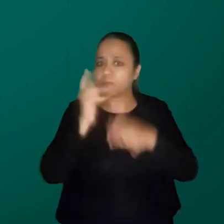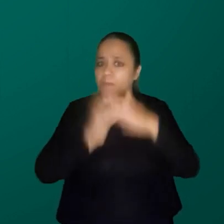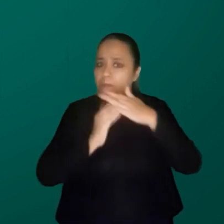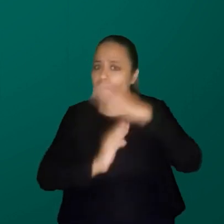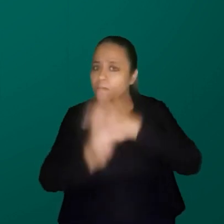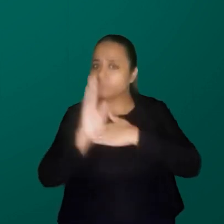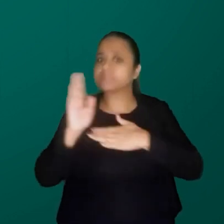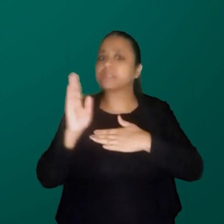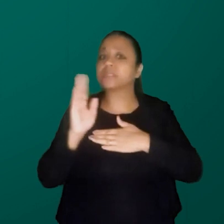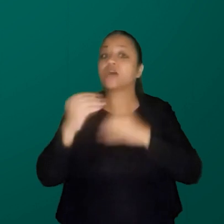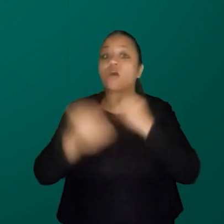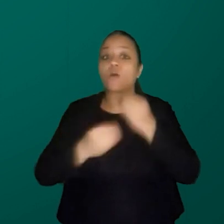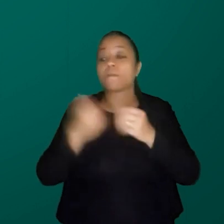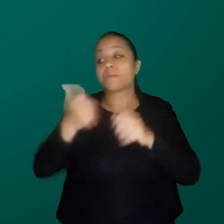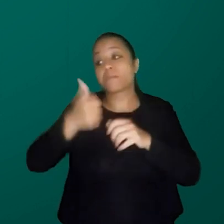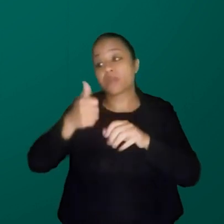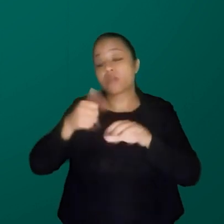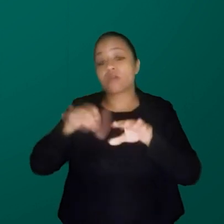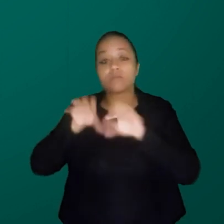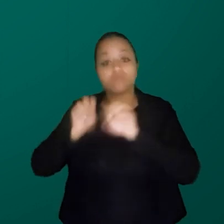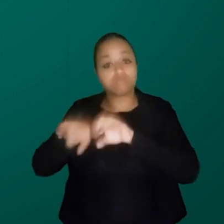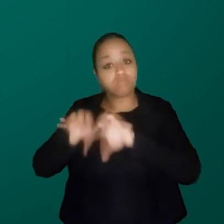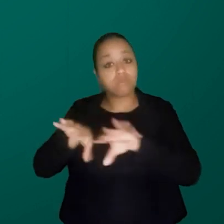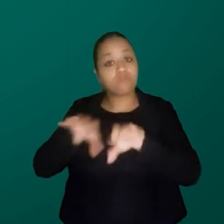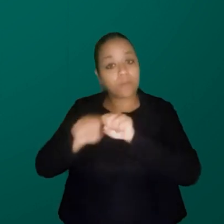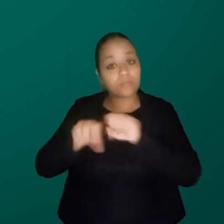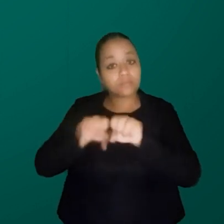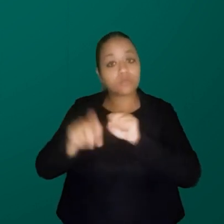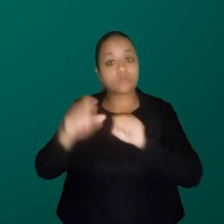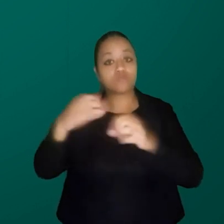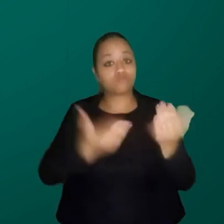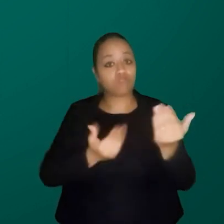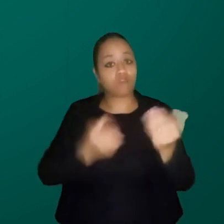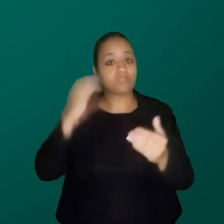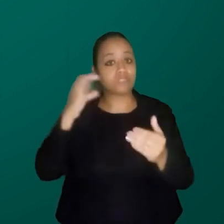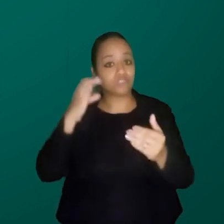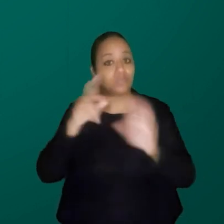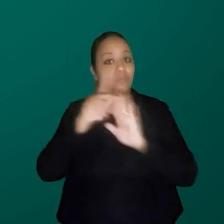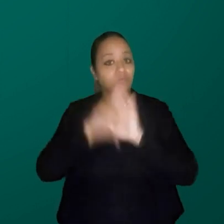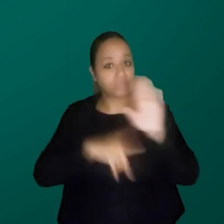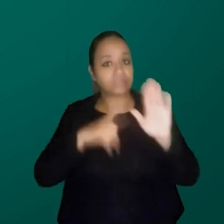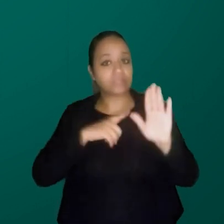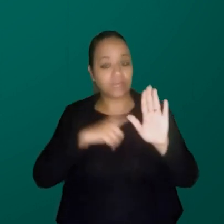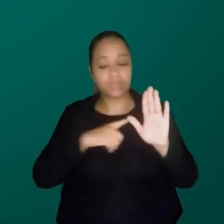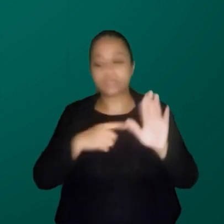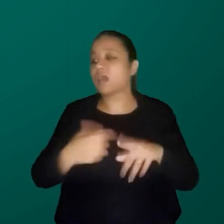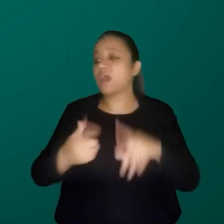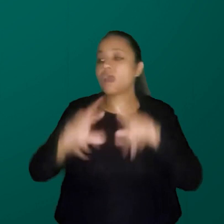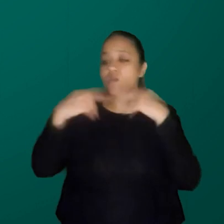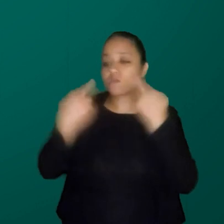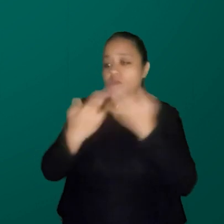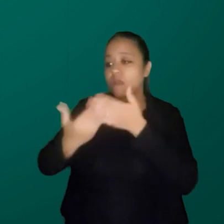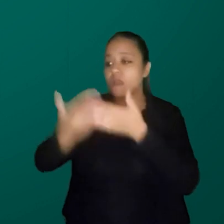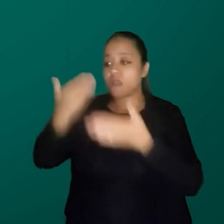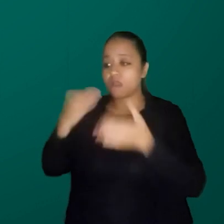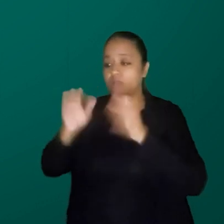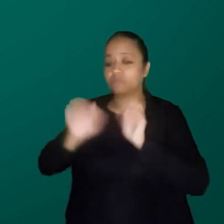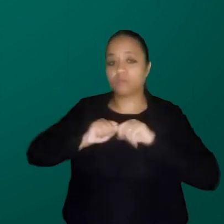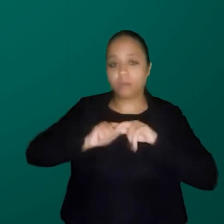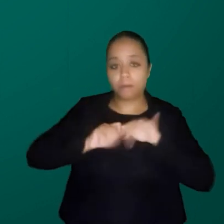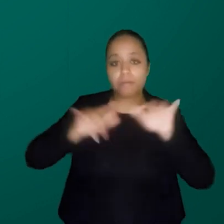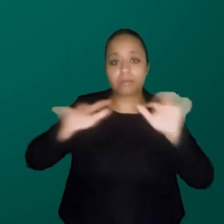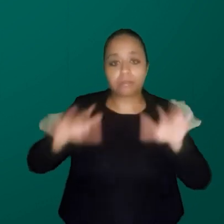A gente faz a formação de jovens cientistas também no projeto. Então, ali na primeira foto, as nossas reuniões antes da pandemia de formação eram